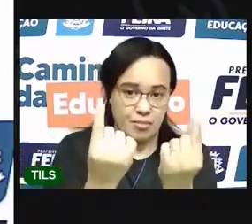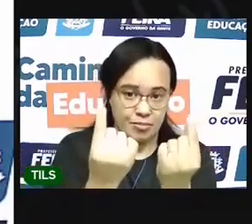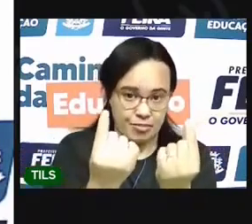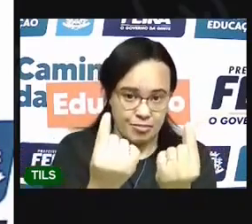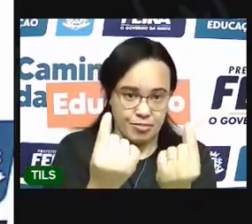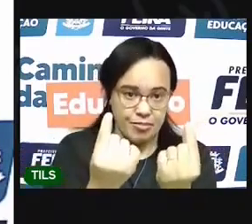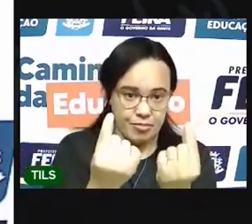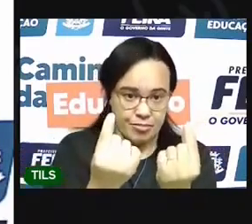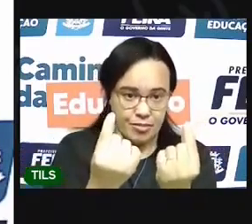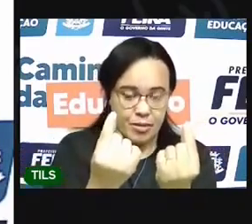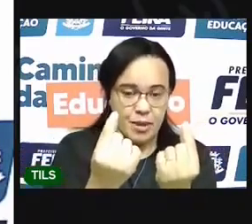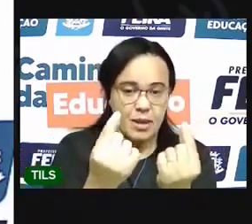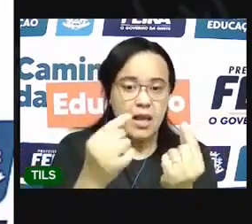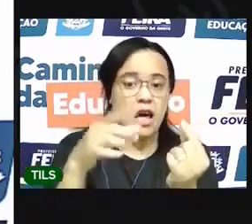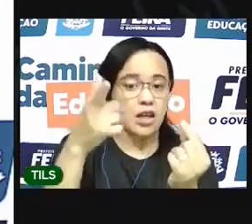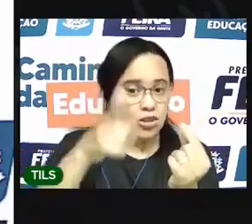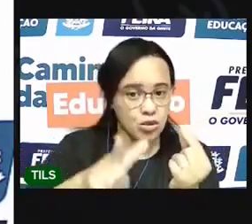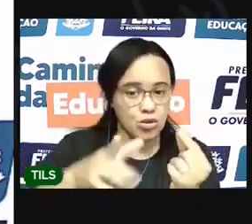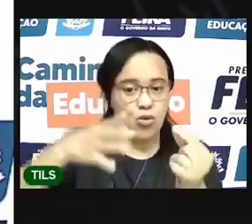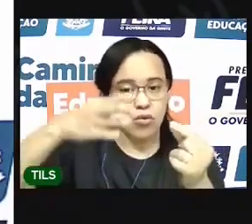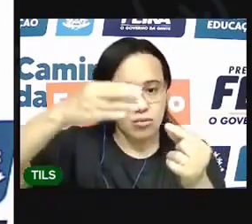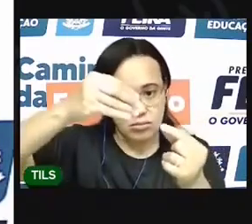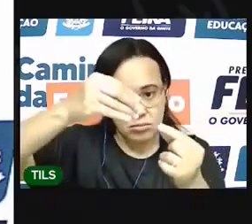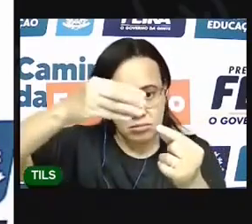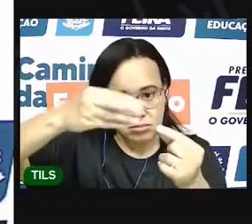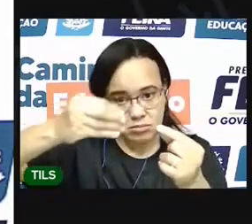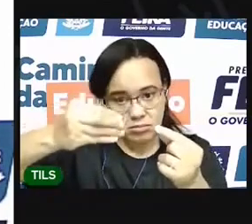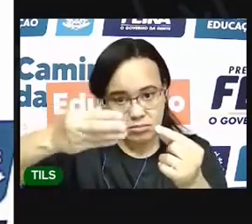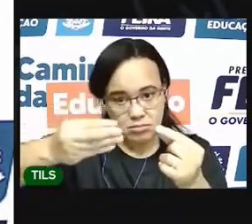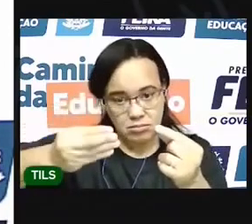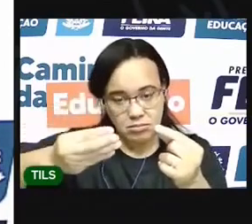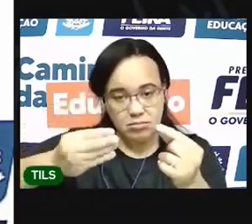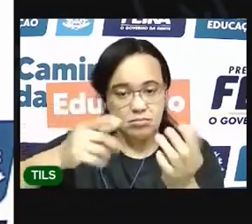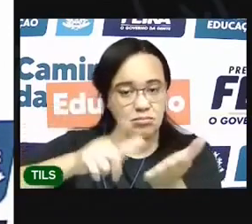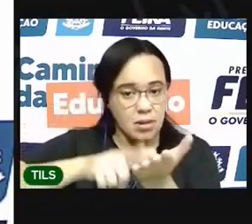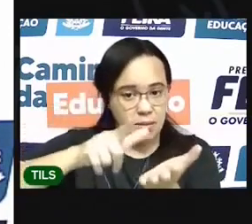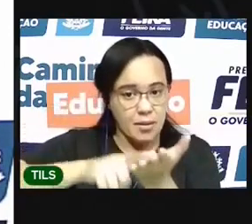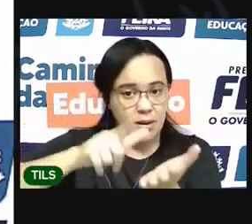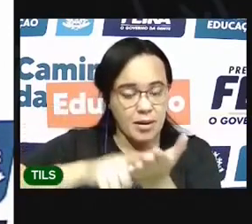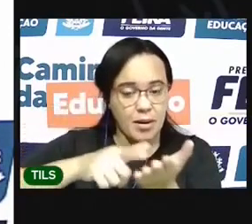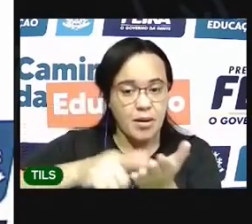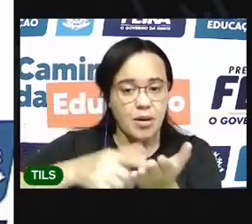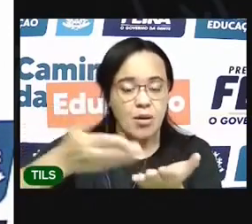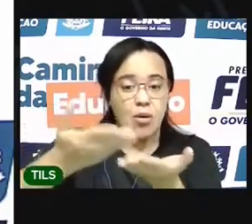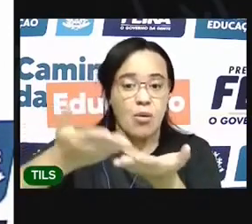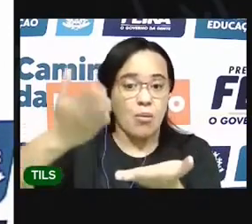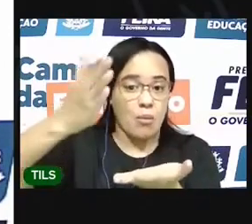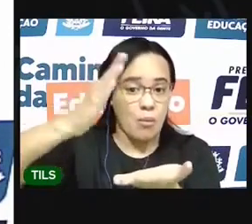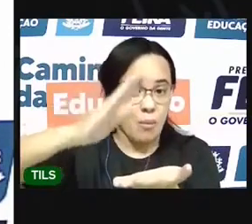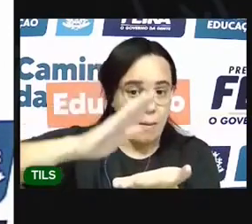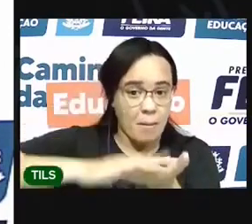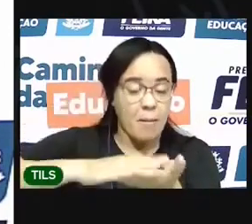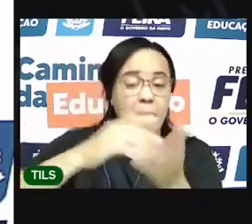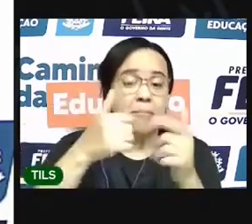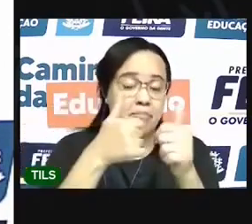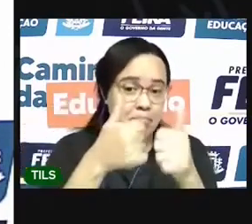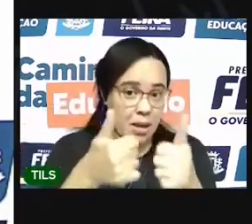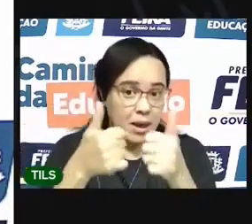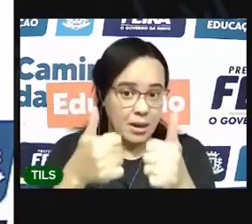E vai passar a mão dos lados Fique bem dobrado Para que o seu barquinho não abri